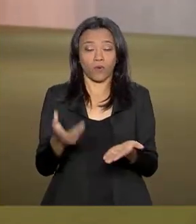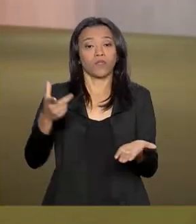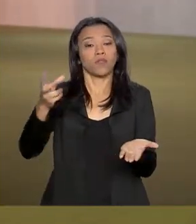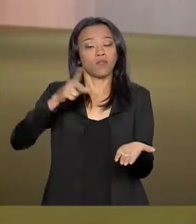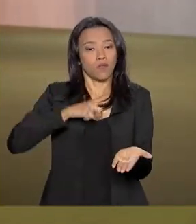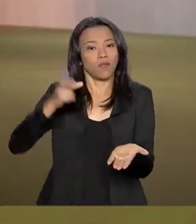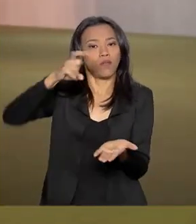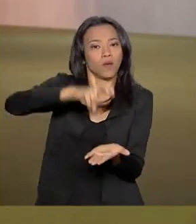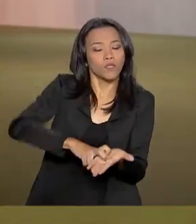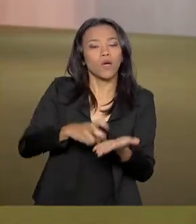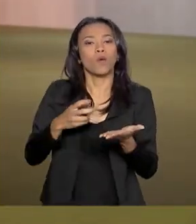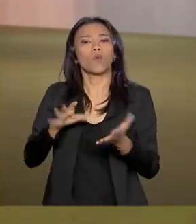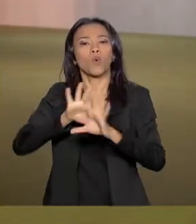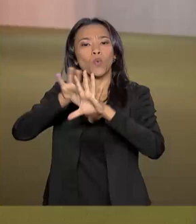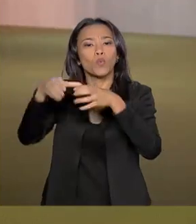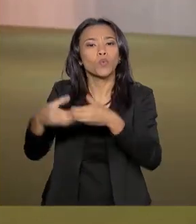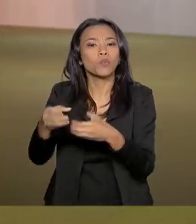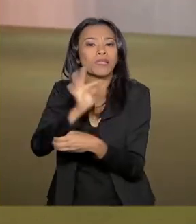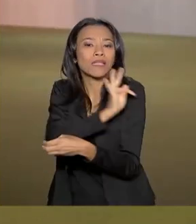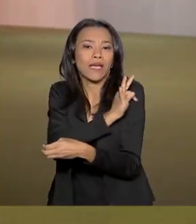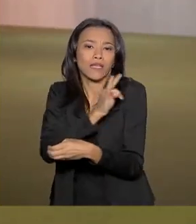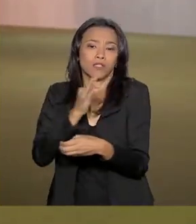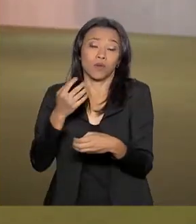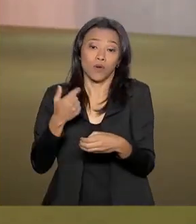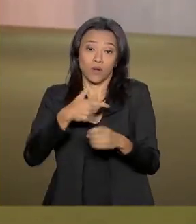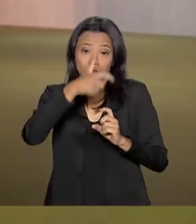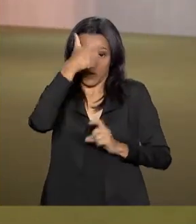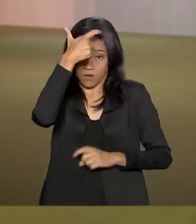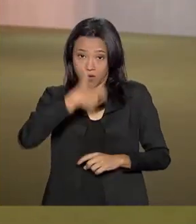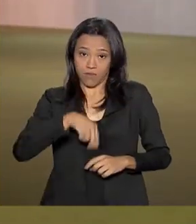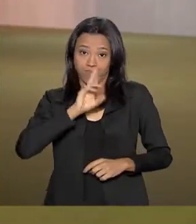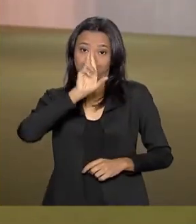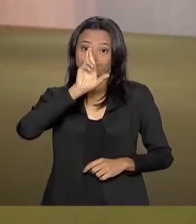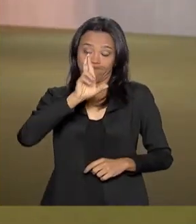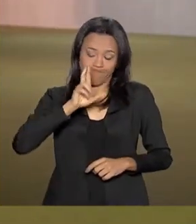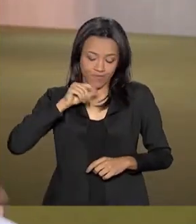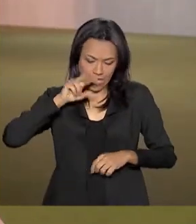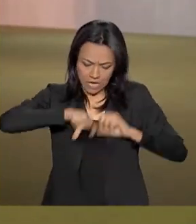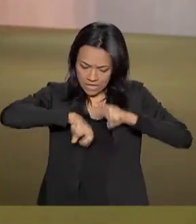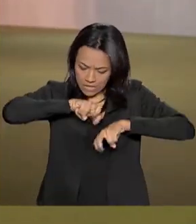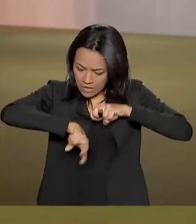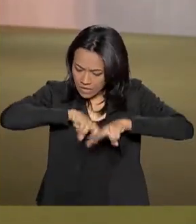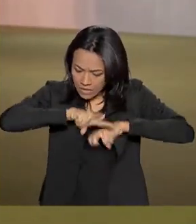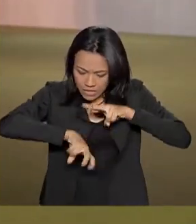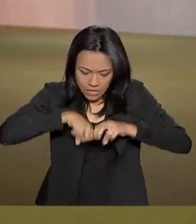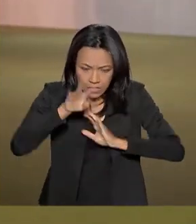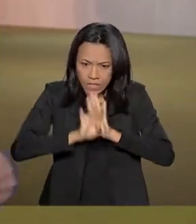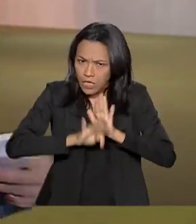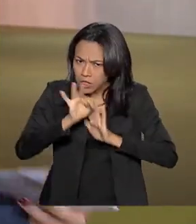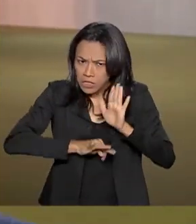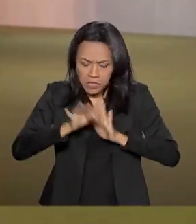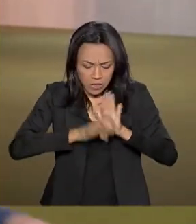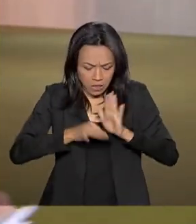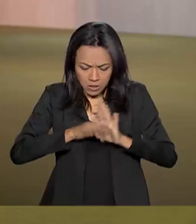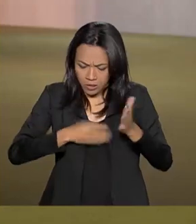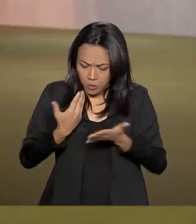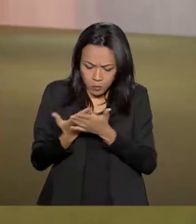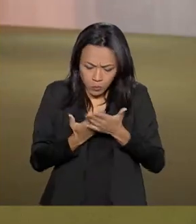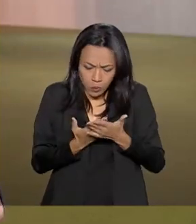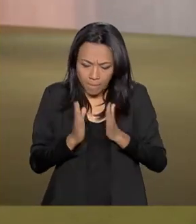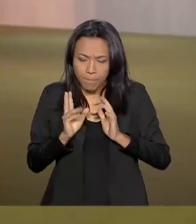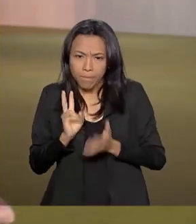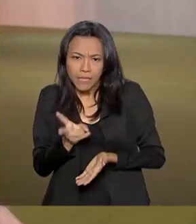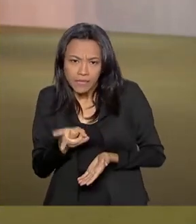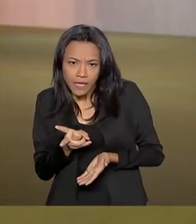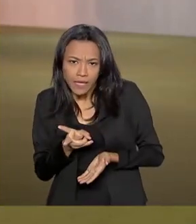técnicos legislativos totalmente mergulhados na produção desse texto. Cresce aquela discussão em torno da manutenção ou não